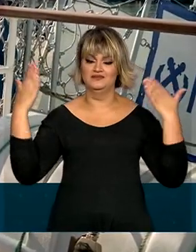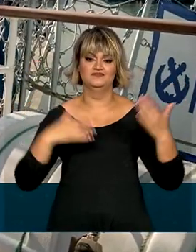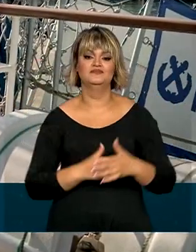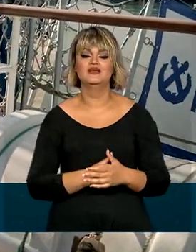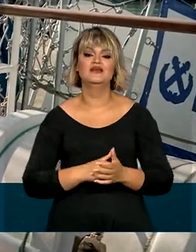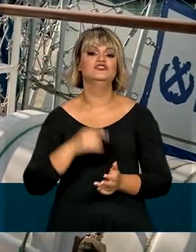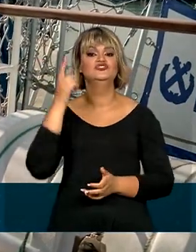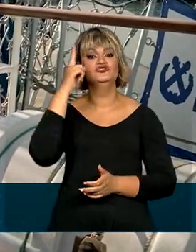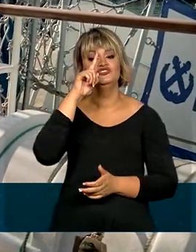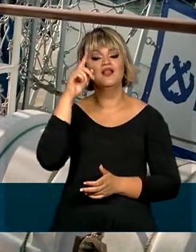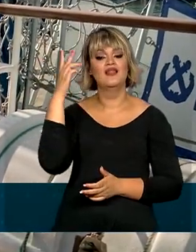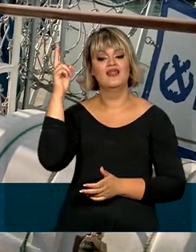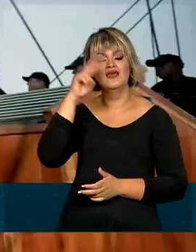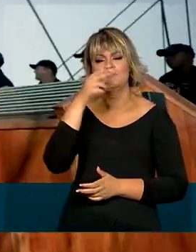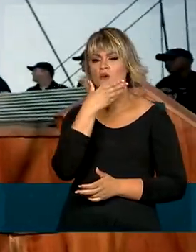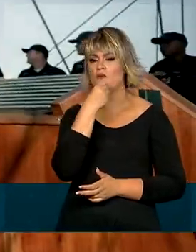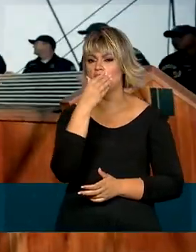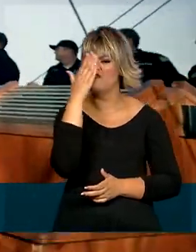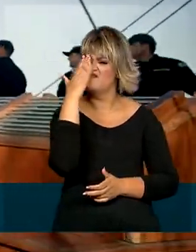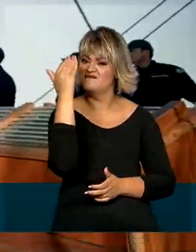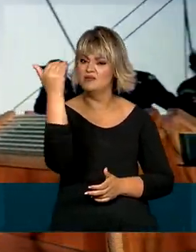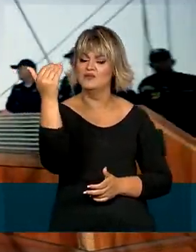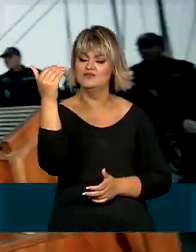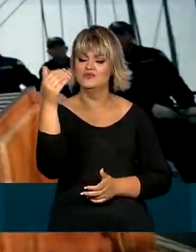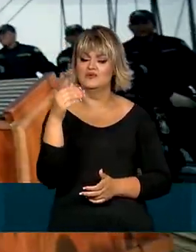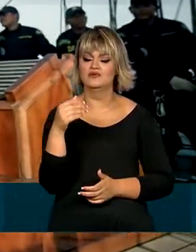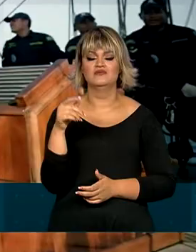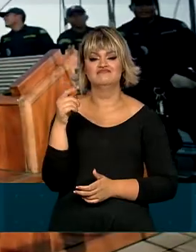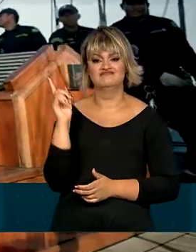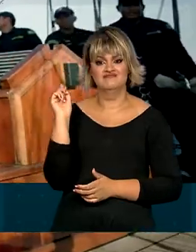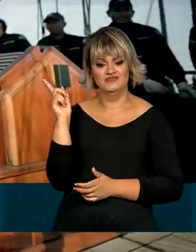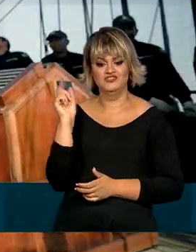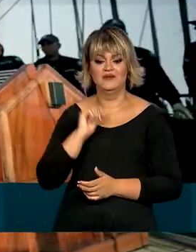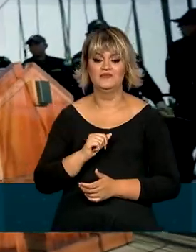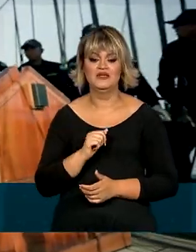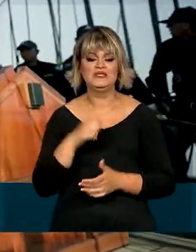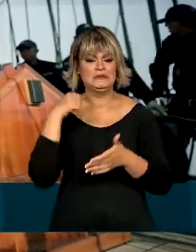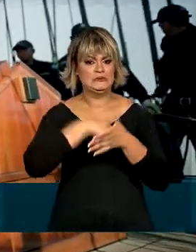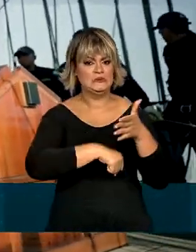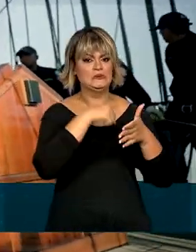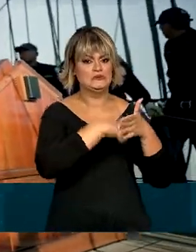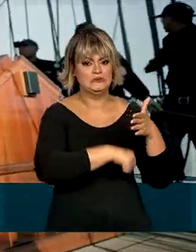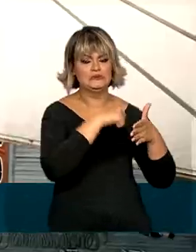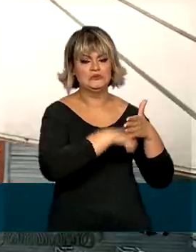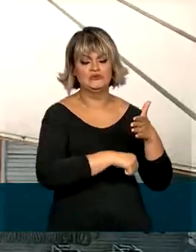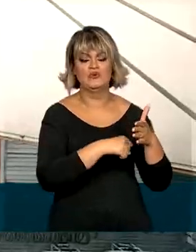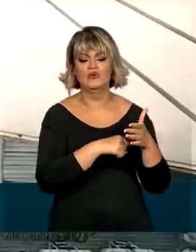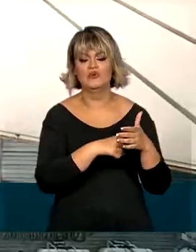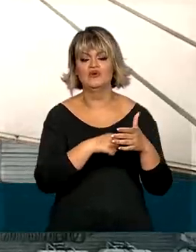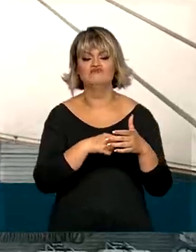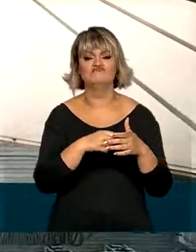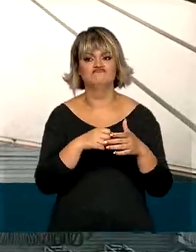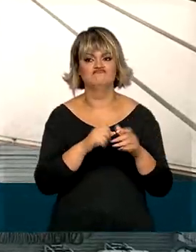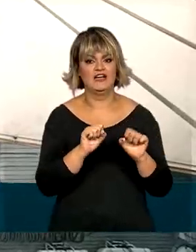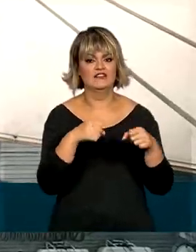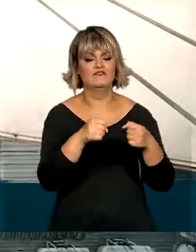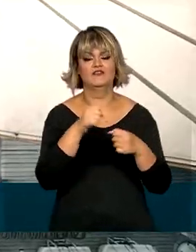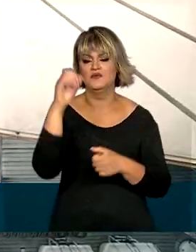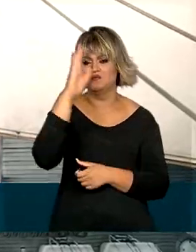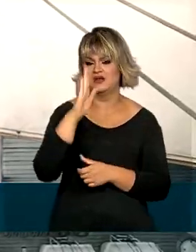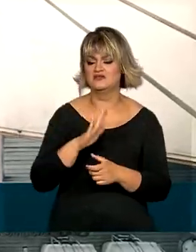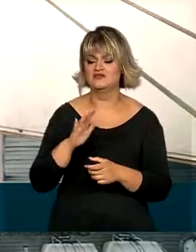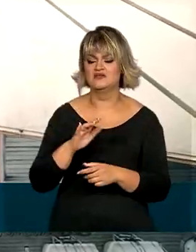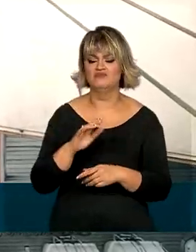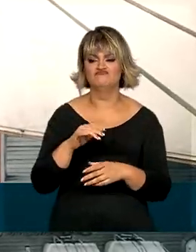data relembra um dos heróis nacionais, o marquês de Itamandaré, que lutou pelo país em vários episódios da nossa